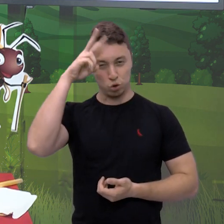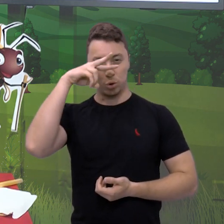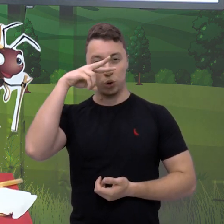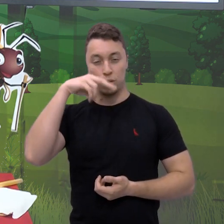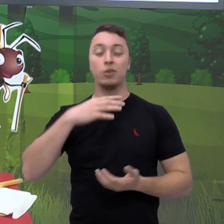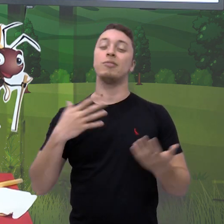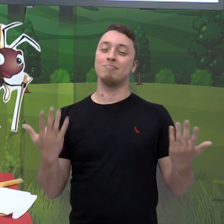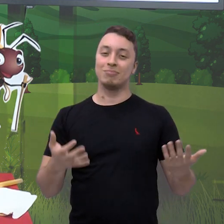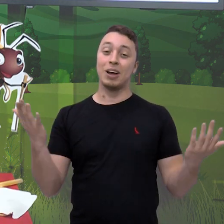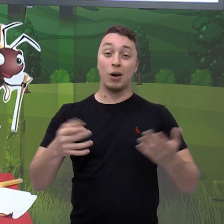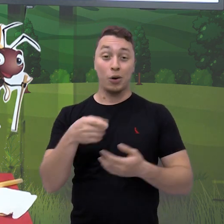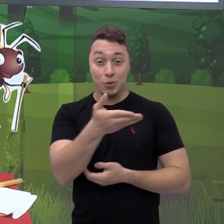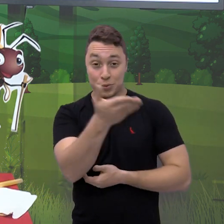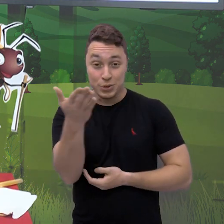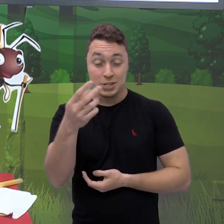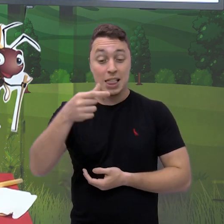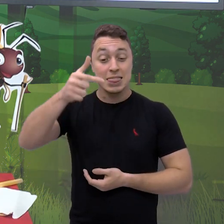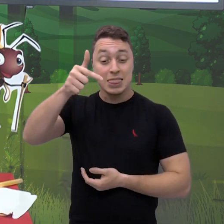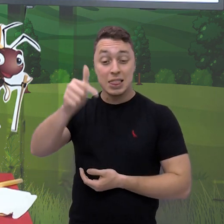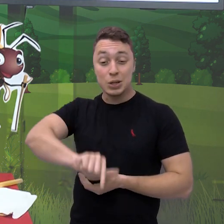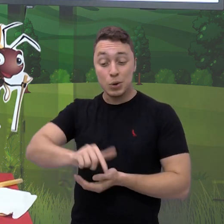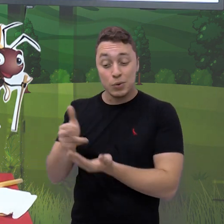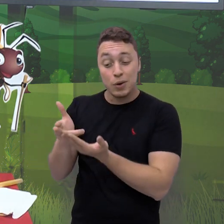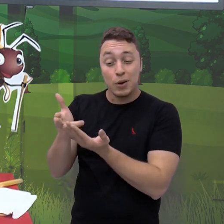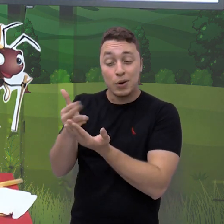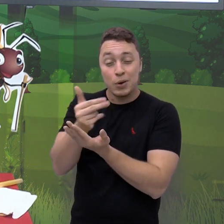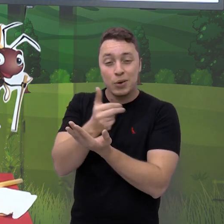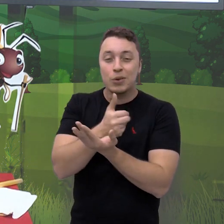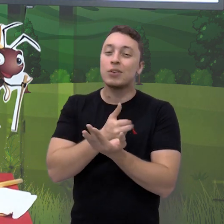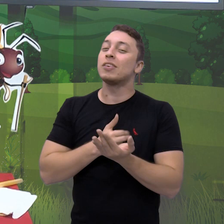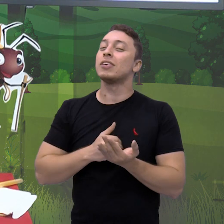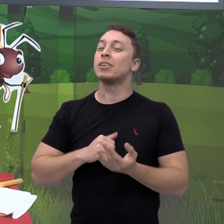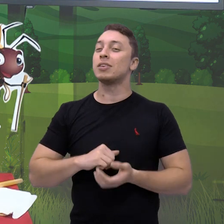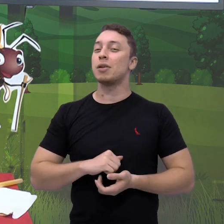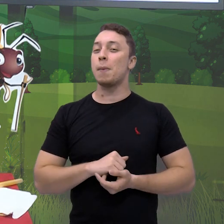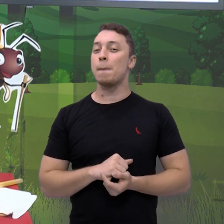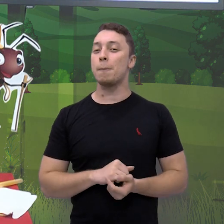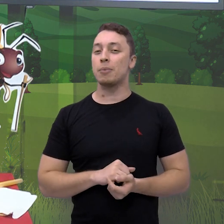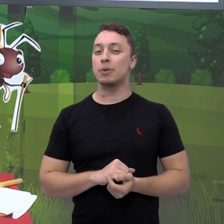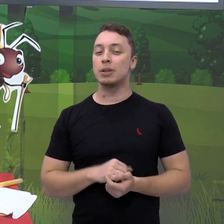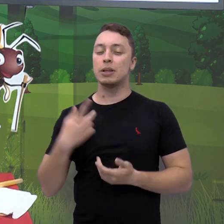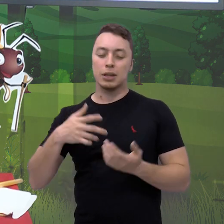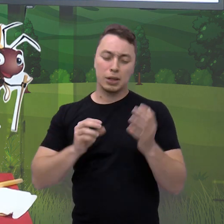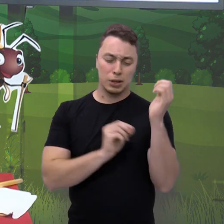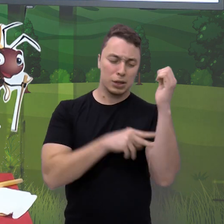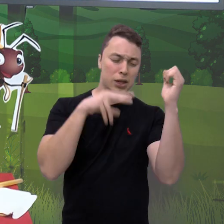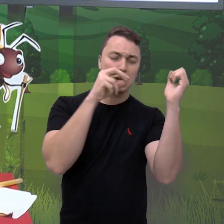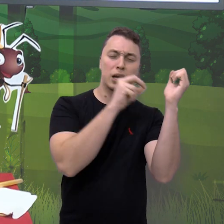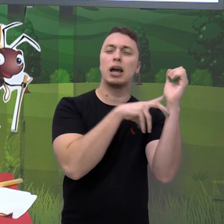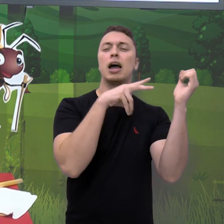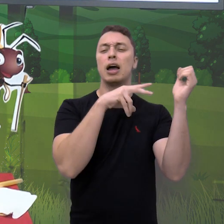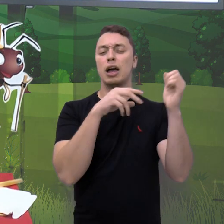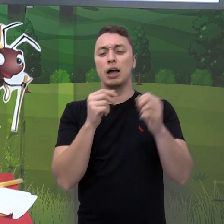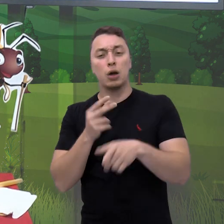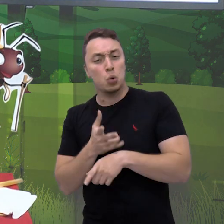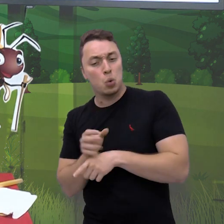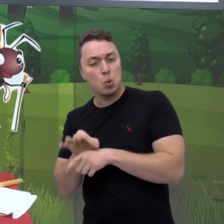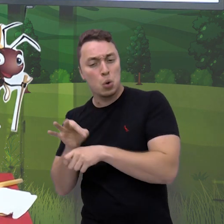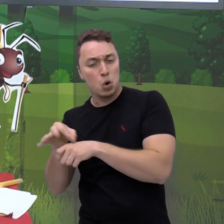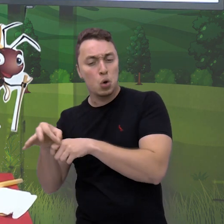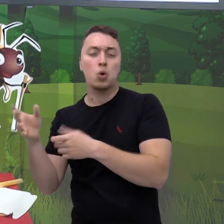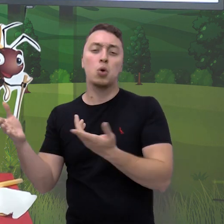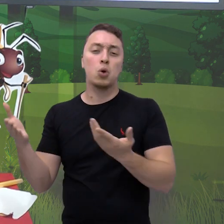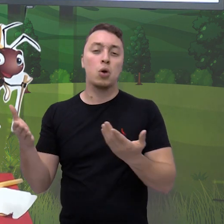recontar aí através de desenho. Faça aí o desenho da cigarra, da formiga, desse momento quando chegou o